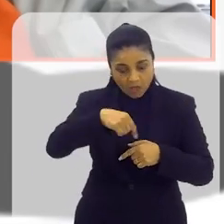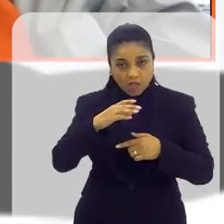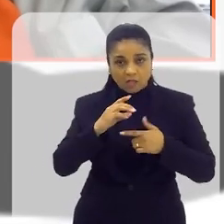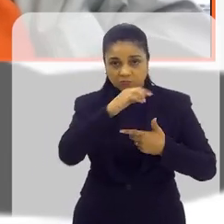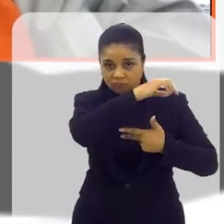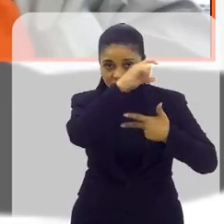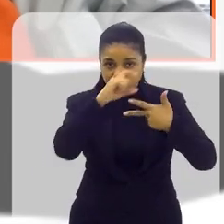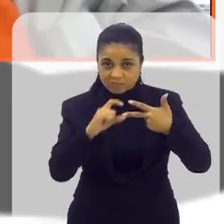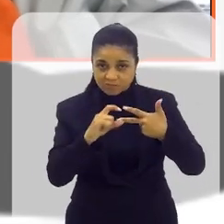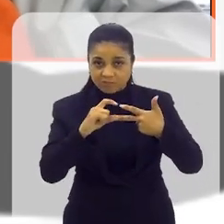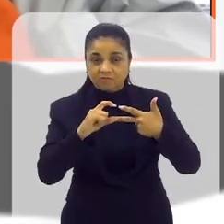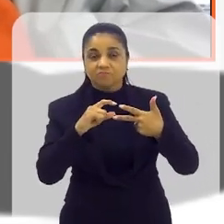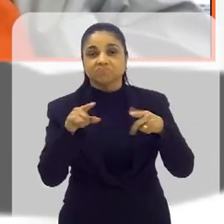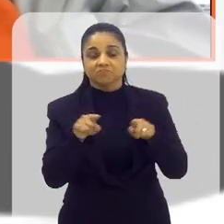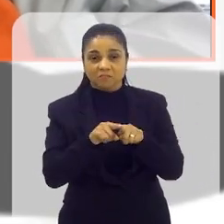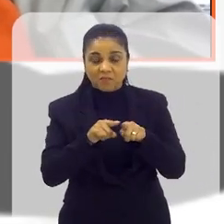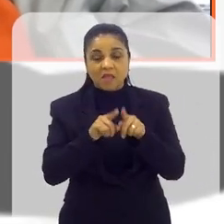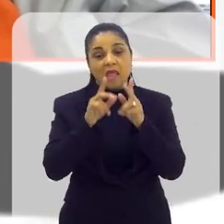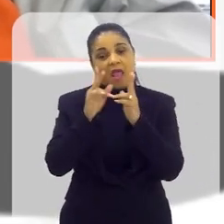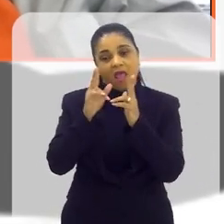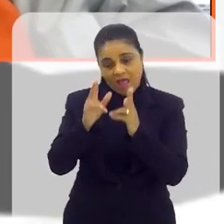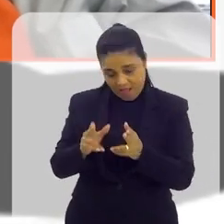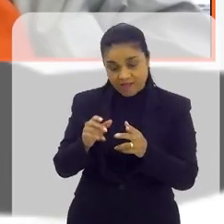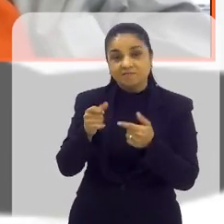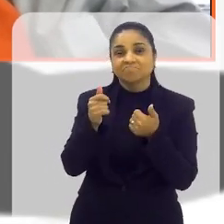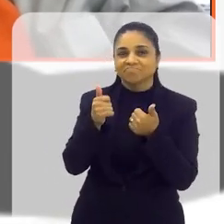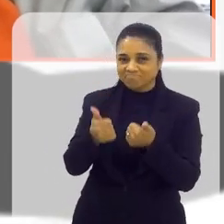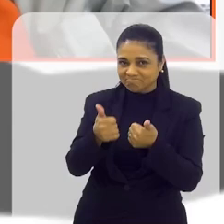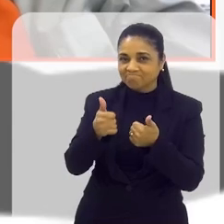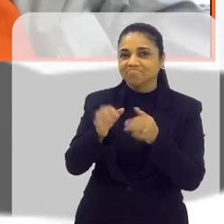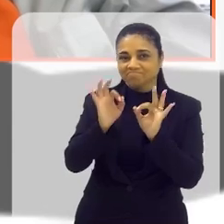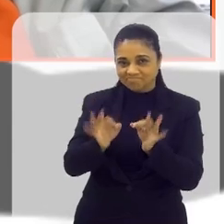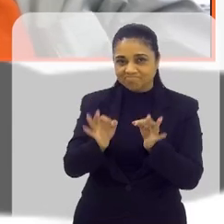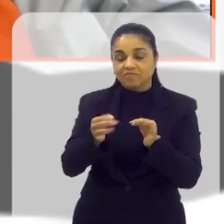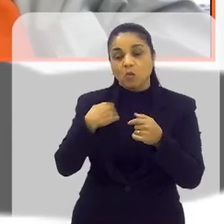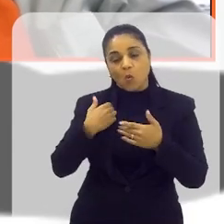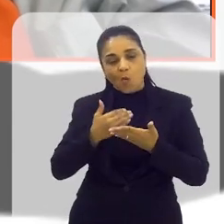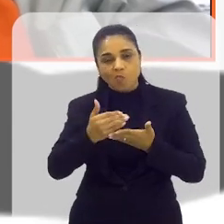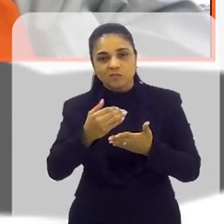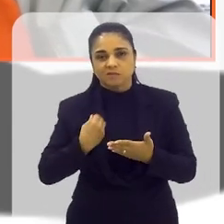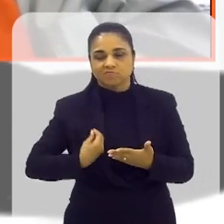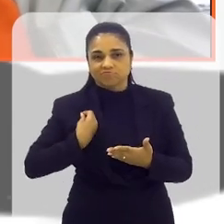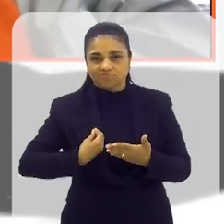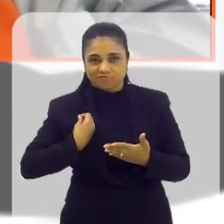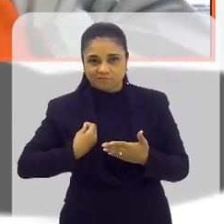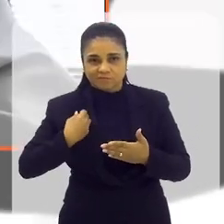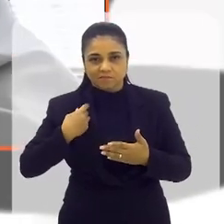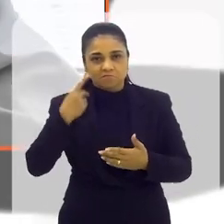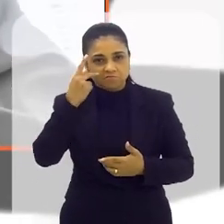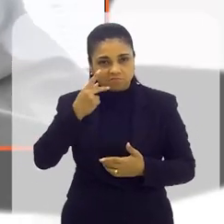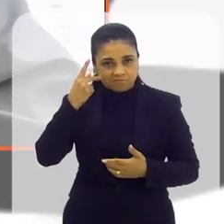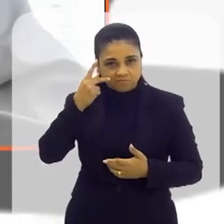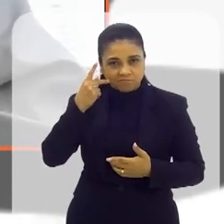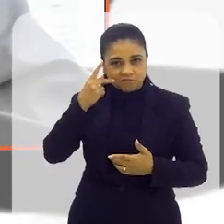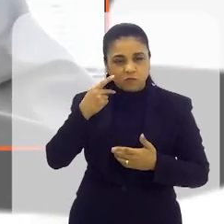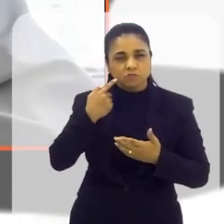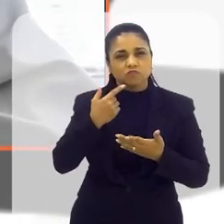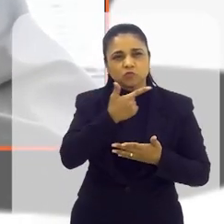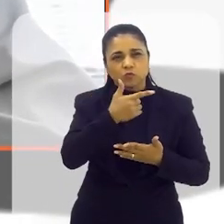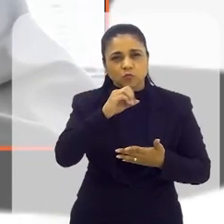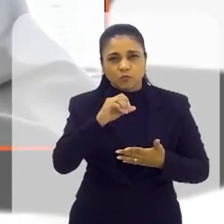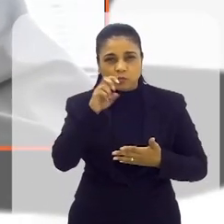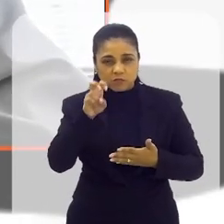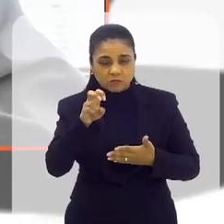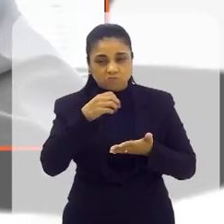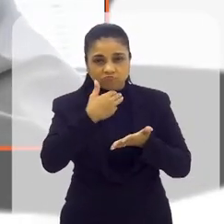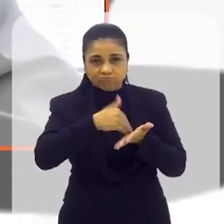para o Legislativo? Exatamente Cláudia, eu comecei na vida pública em 2005 como secretário